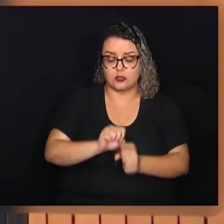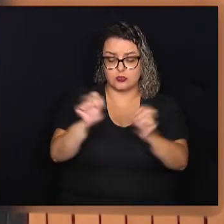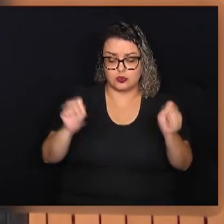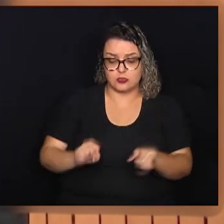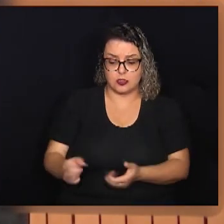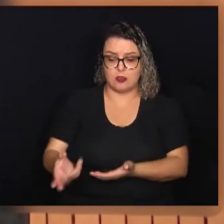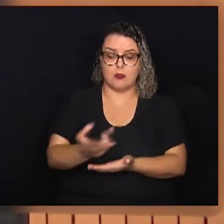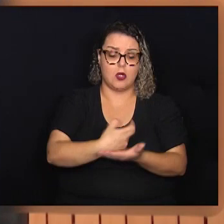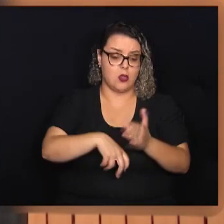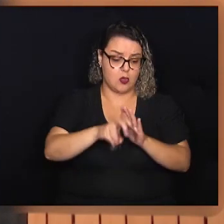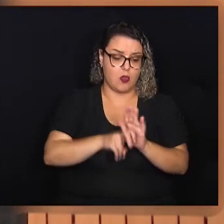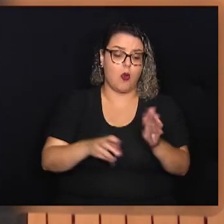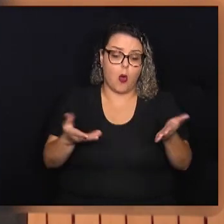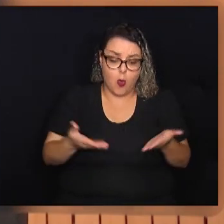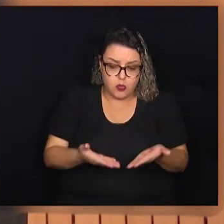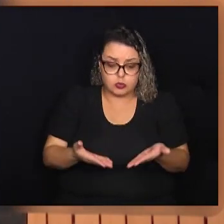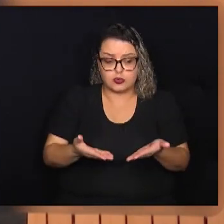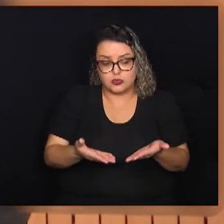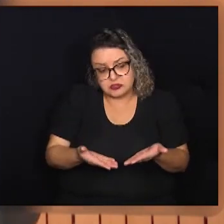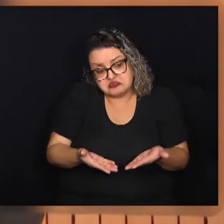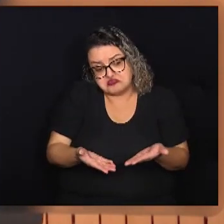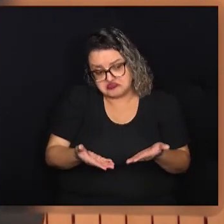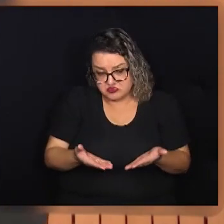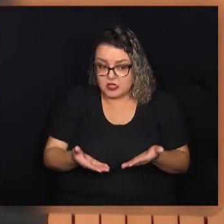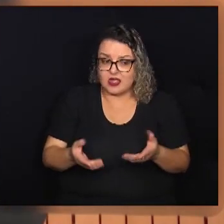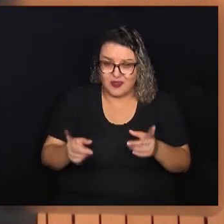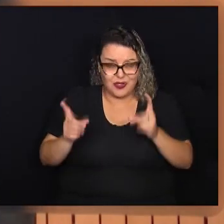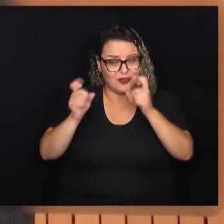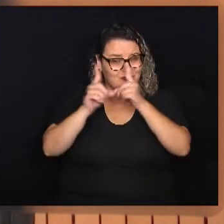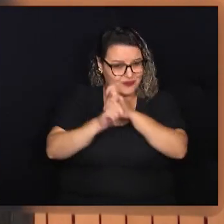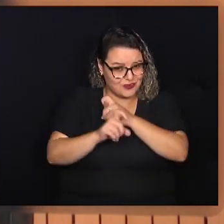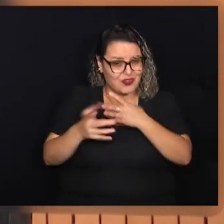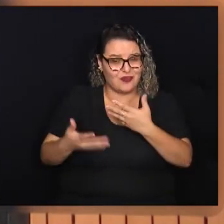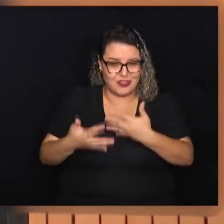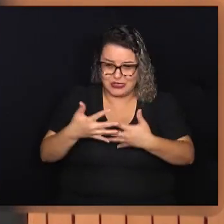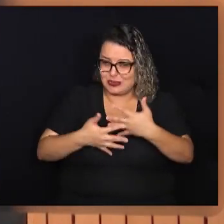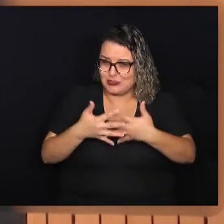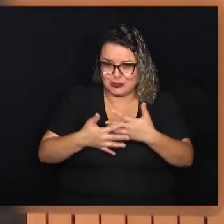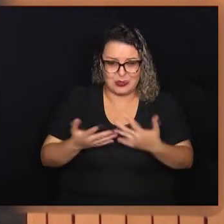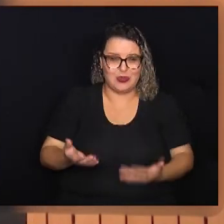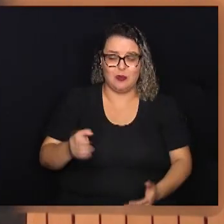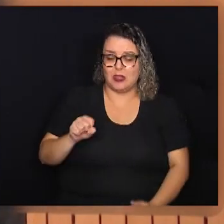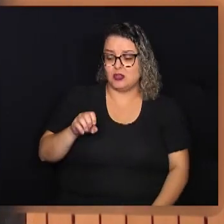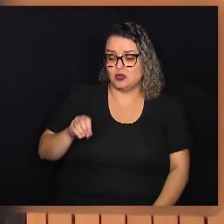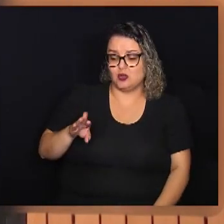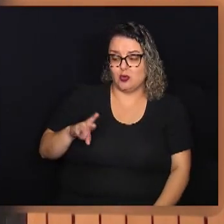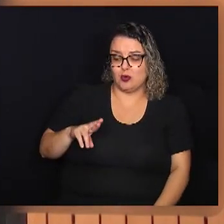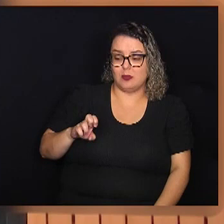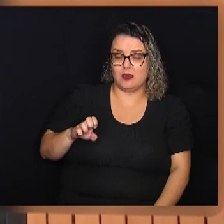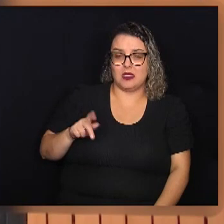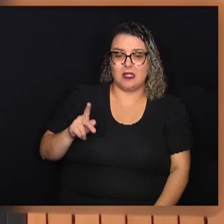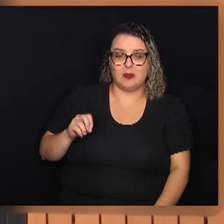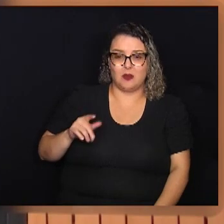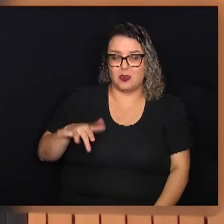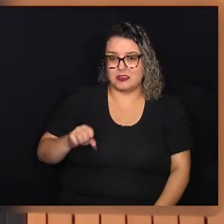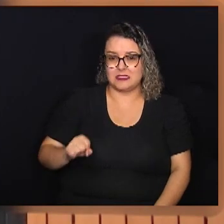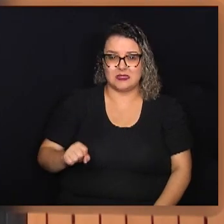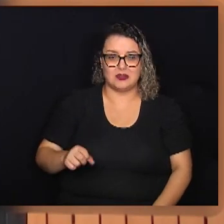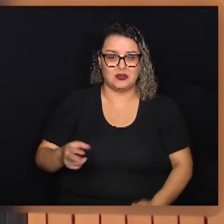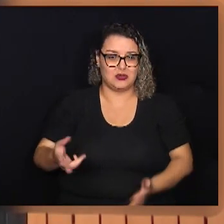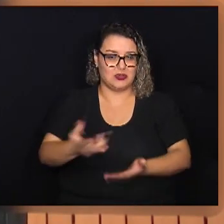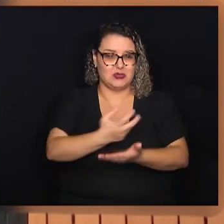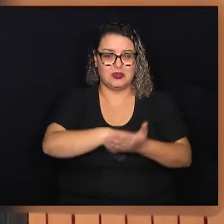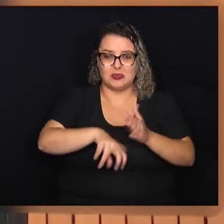que ele é hoje, de certa forma, caótico, com uma sobreposição de tributos e discussões